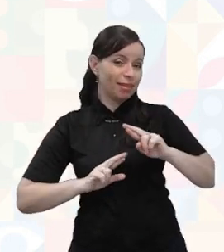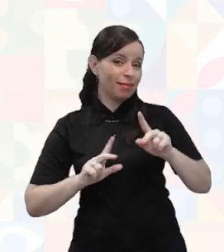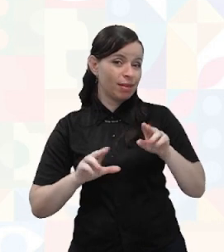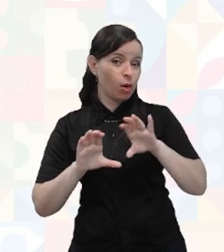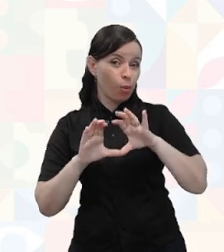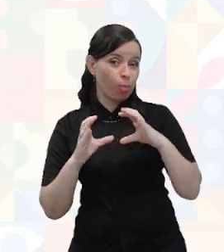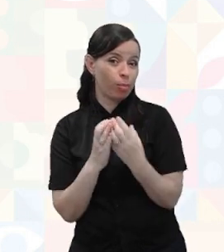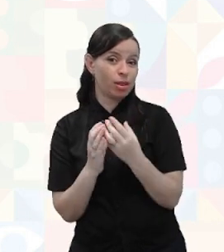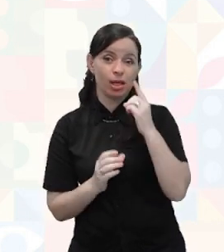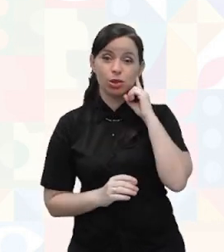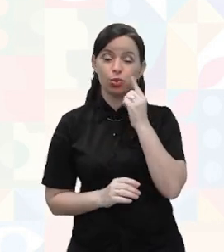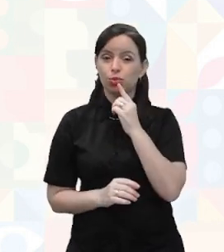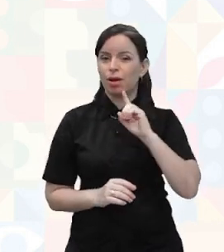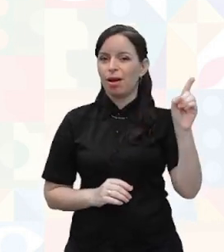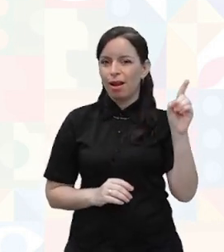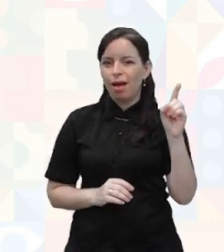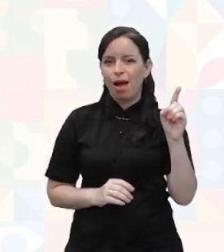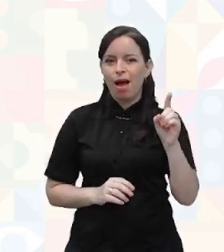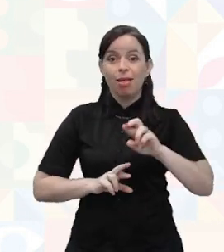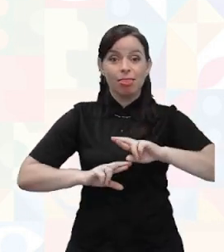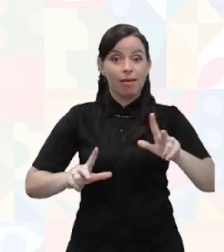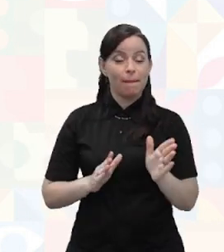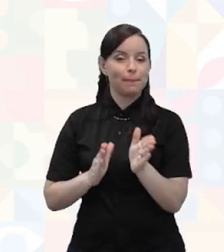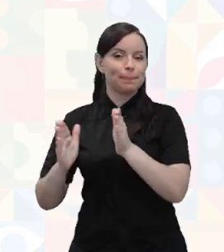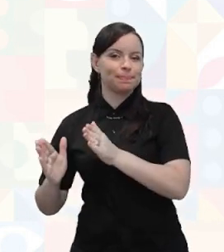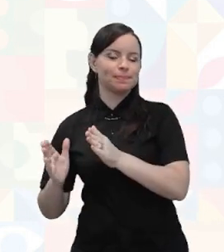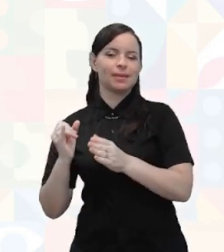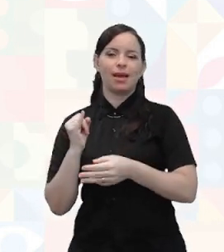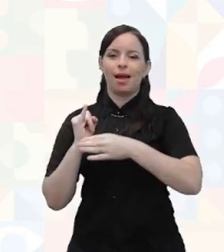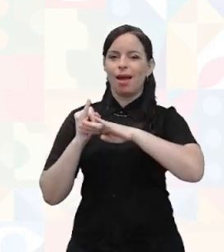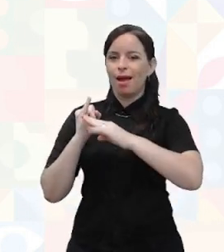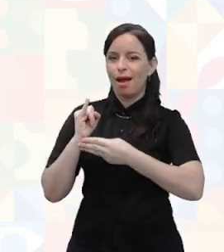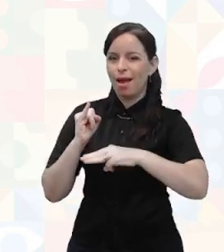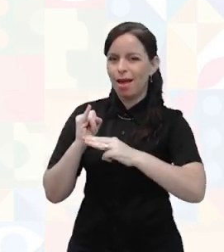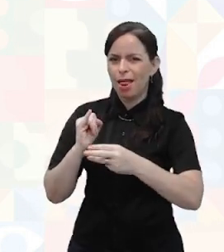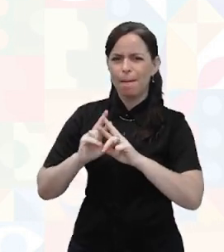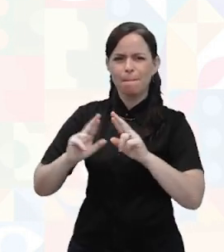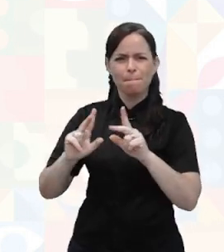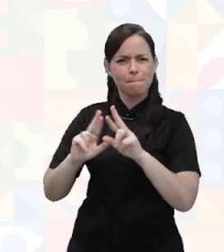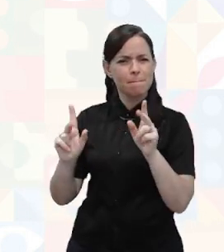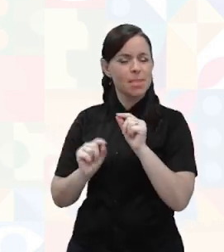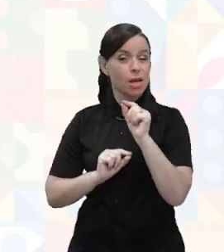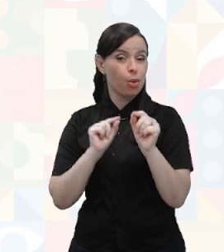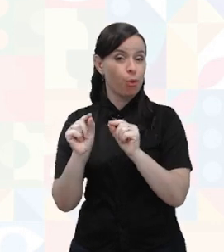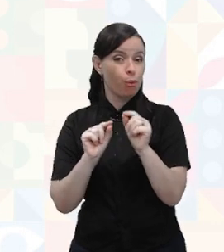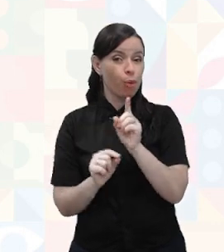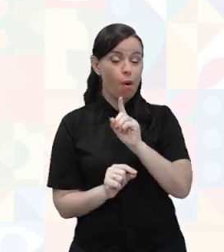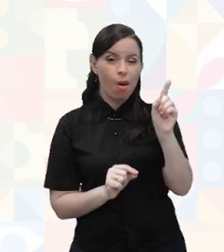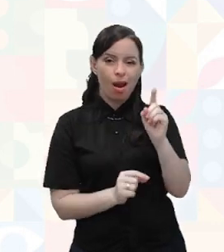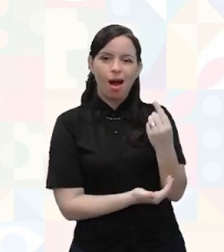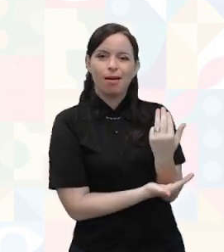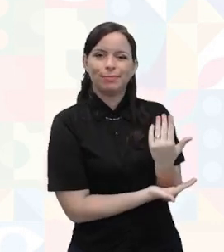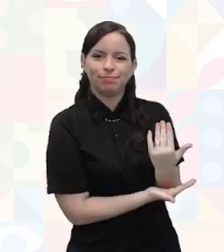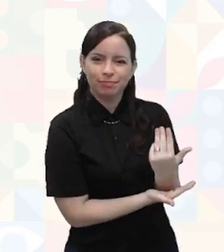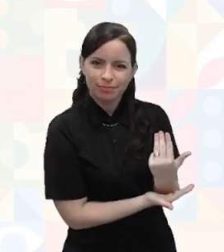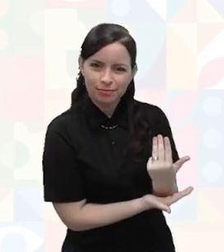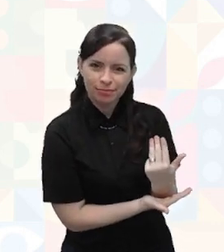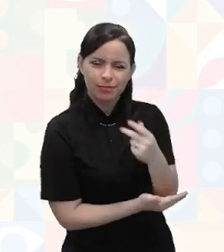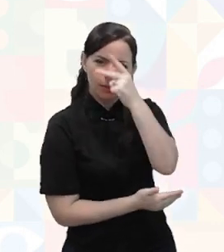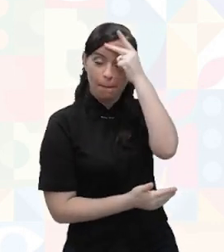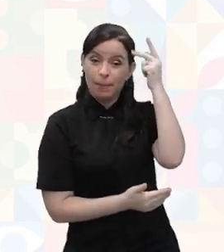da ilha do Marajó. Por quê? Qual é a grande diferença? A diferença é que lá em Várzea Queimada, as pessoas